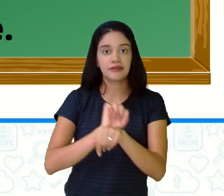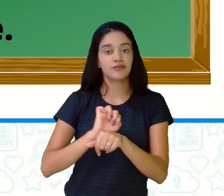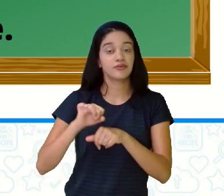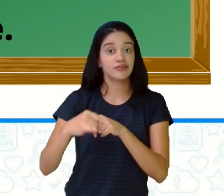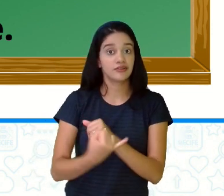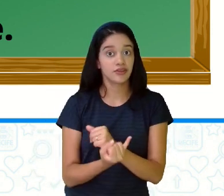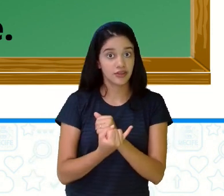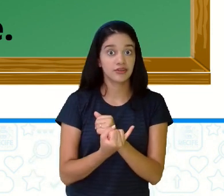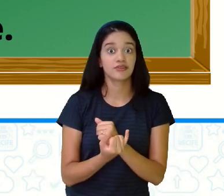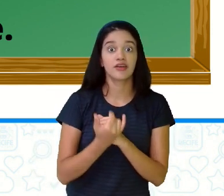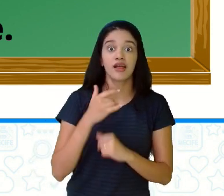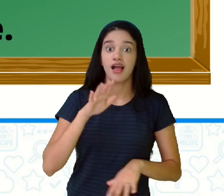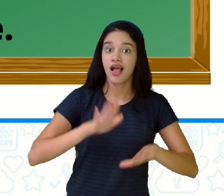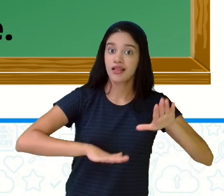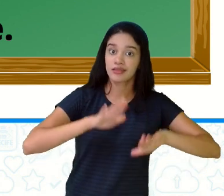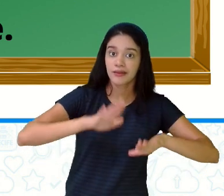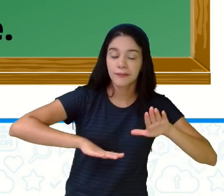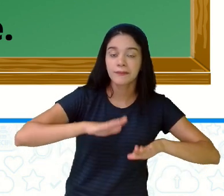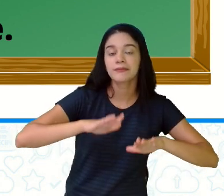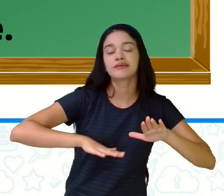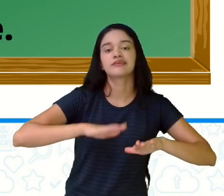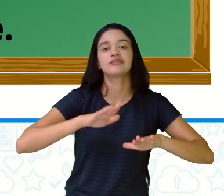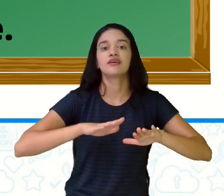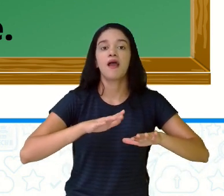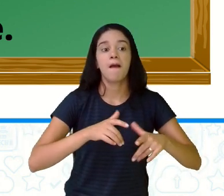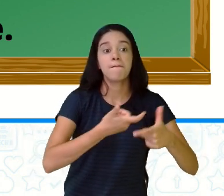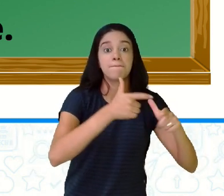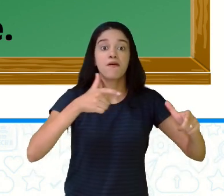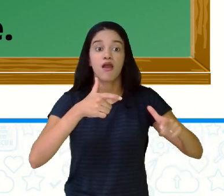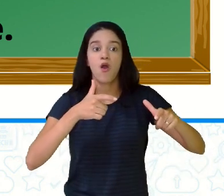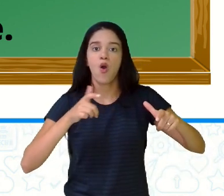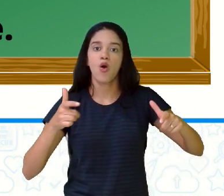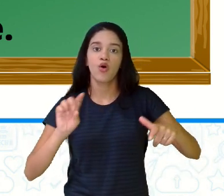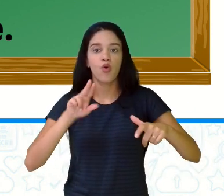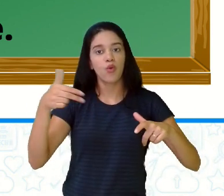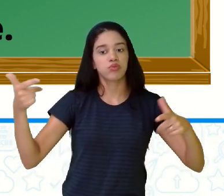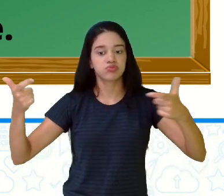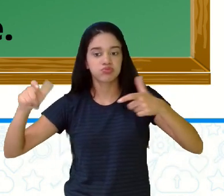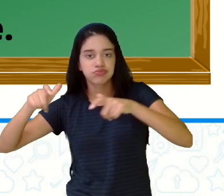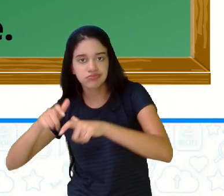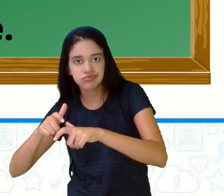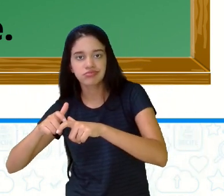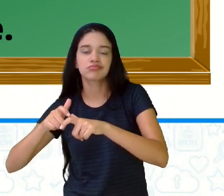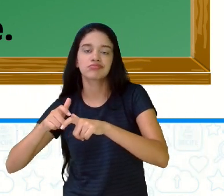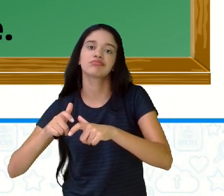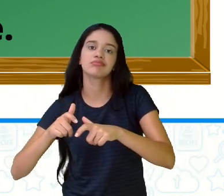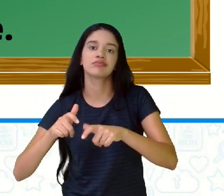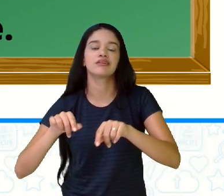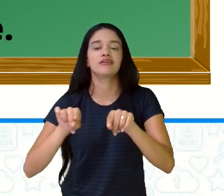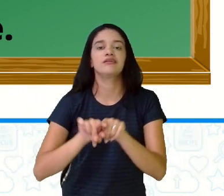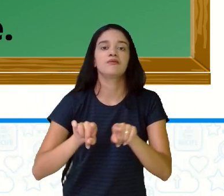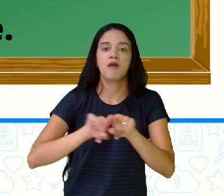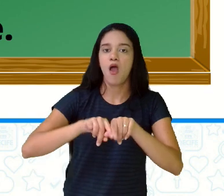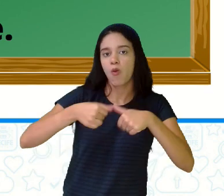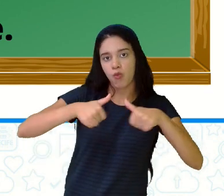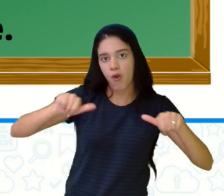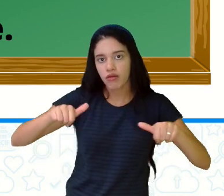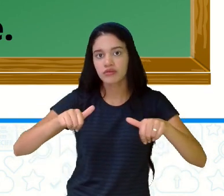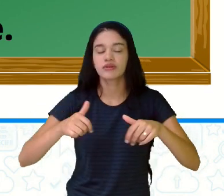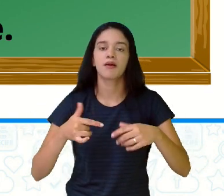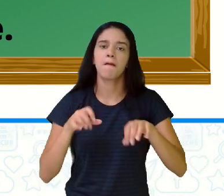em grau para passar a ideia de maior ou menor intensidade de determinada qualidade. Isso mesmo, a pode